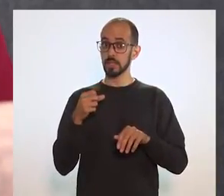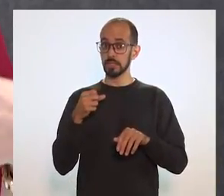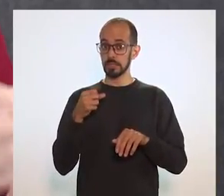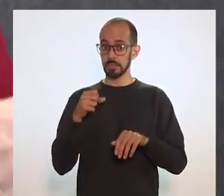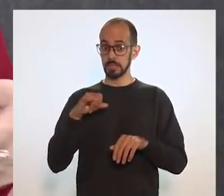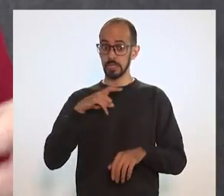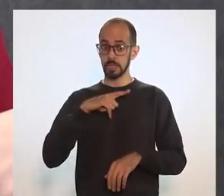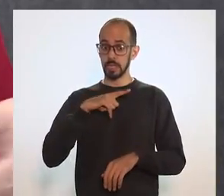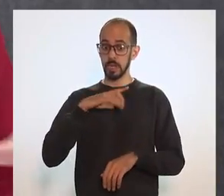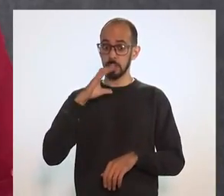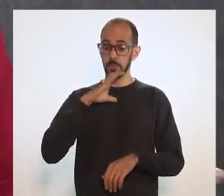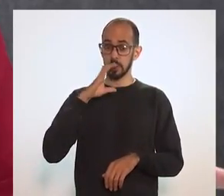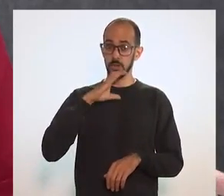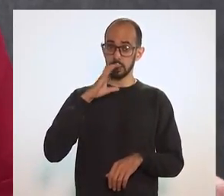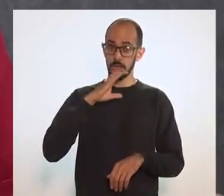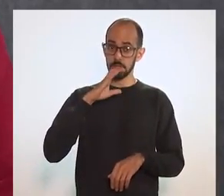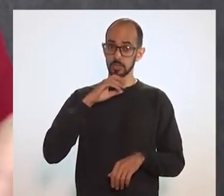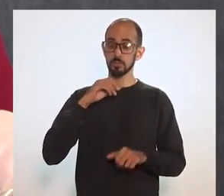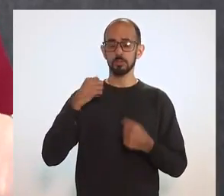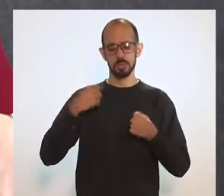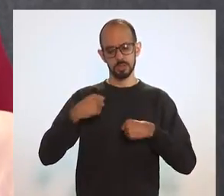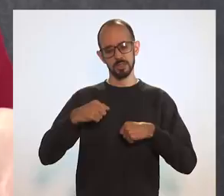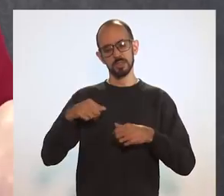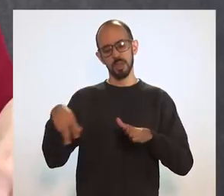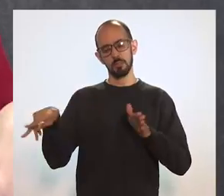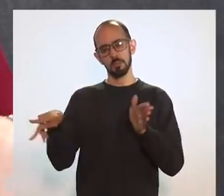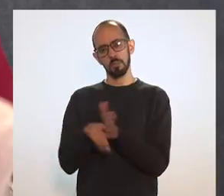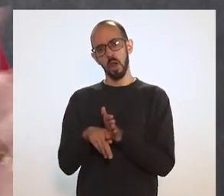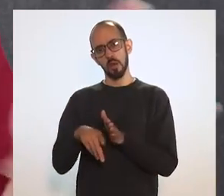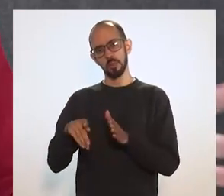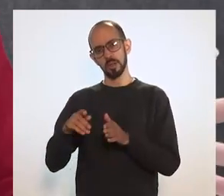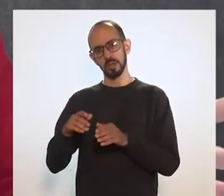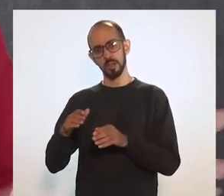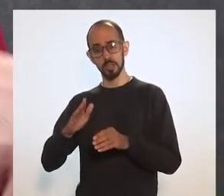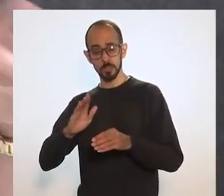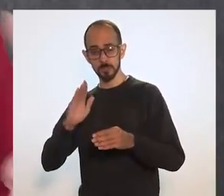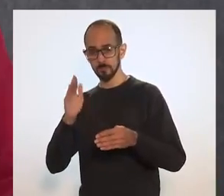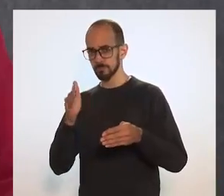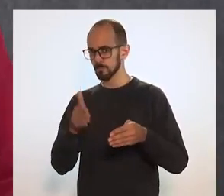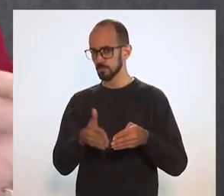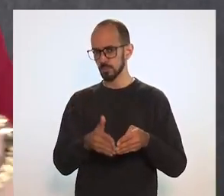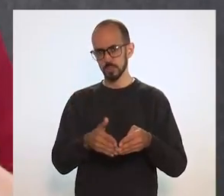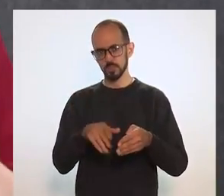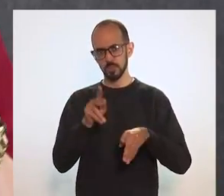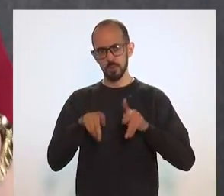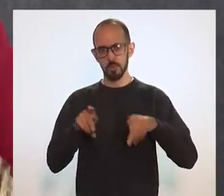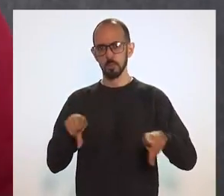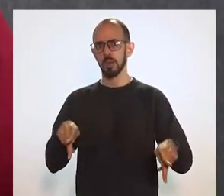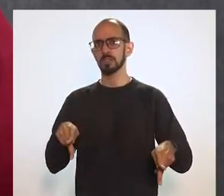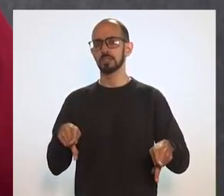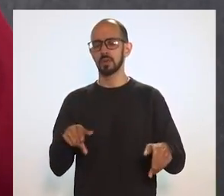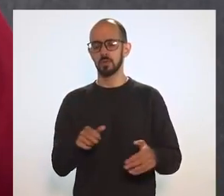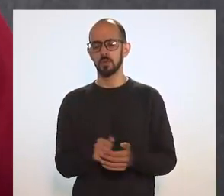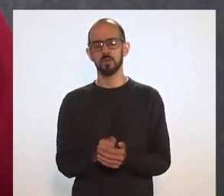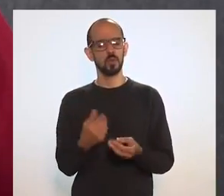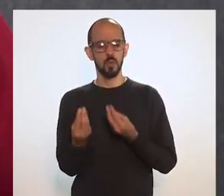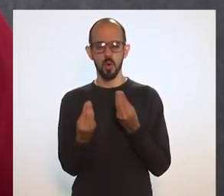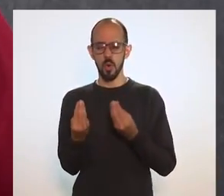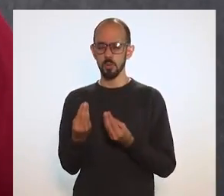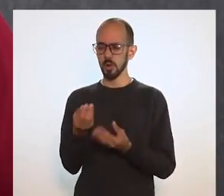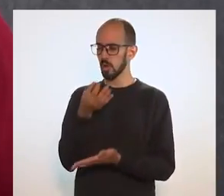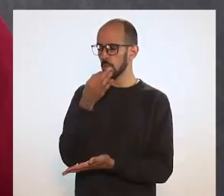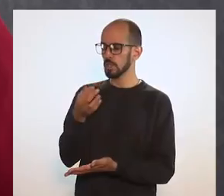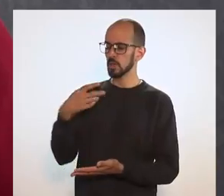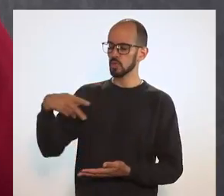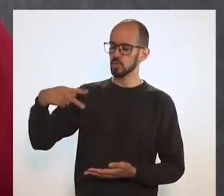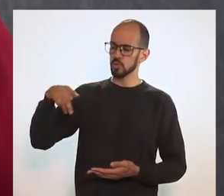momento, enquanto existem as prioridades, essas vacinas têm que ser totalmente destinadas ao SUS, né? Como é que você vê